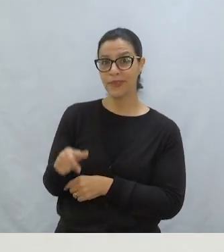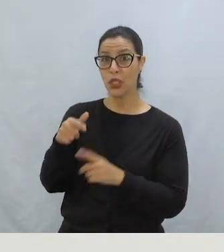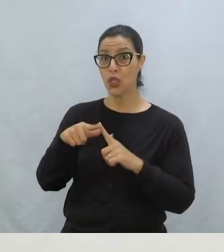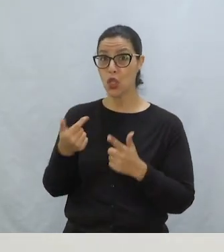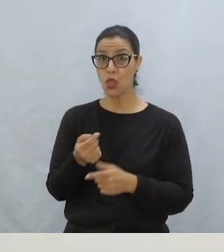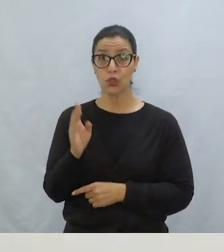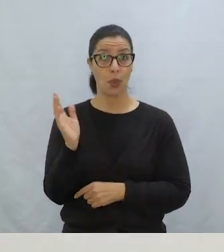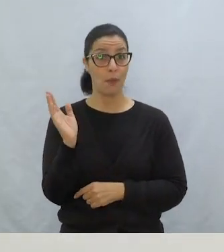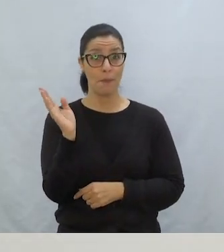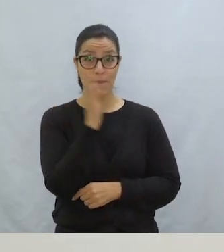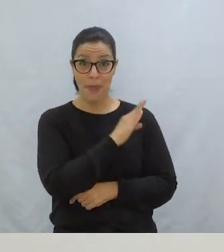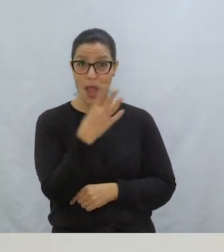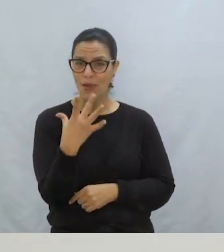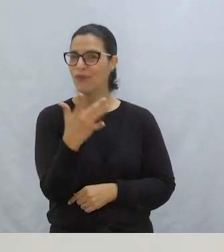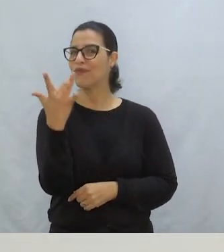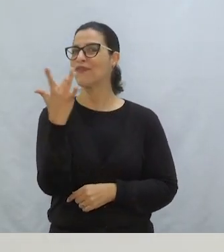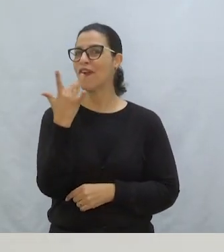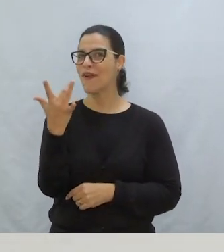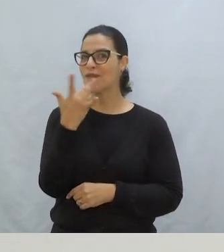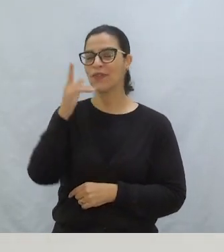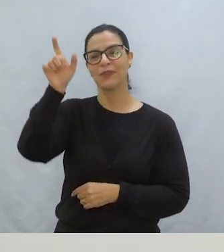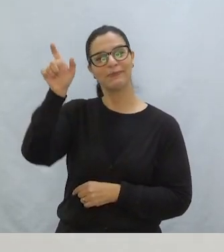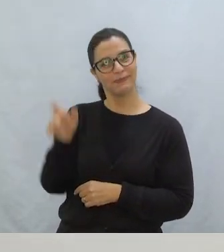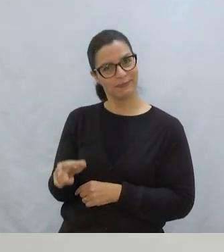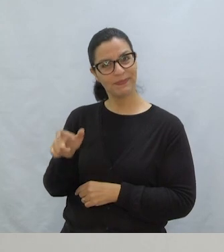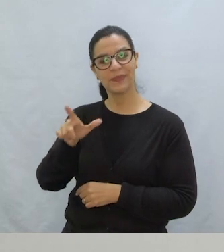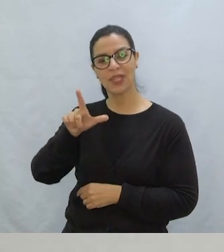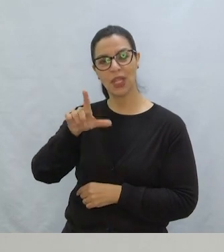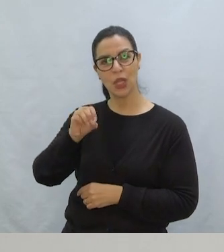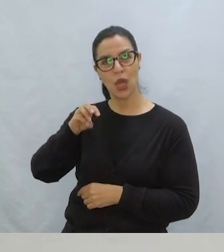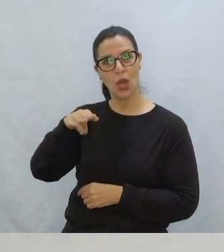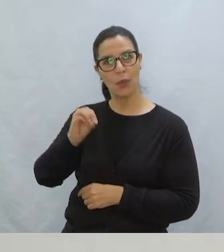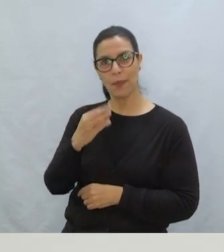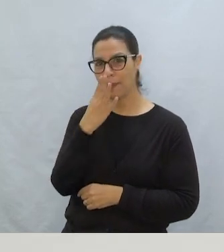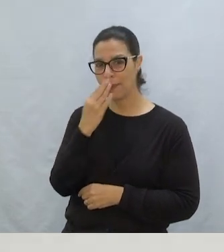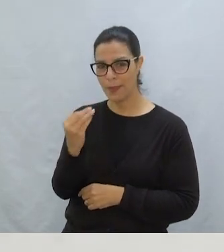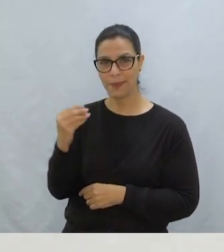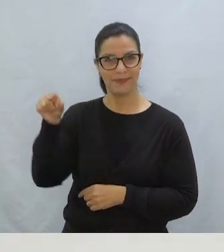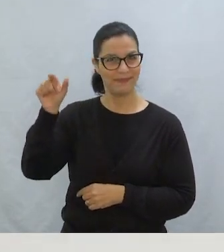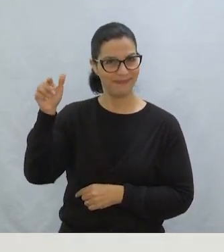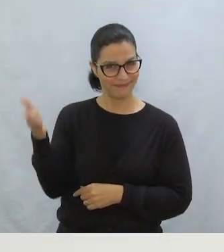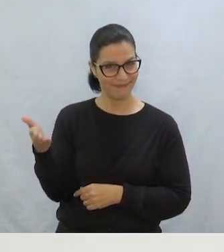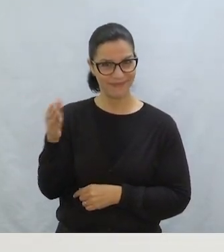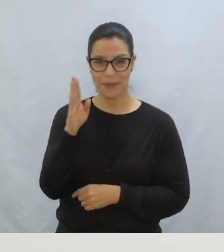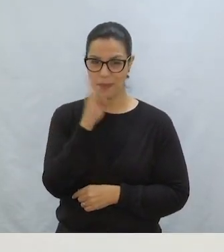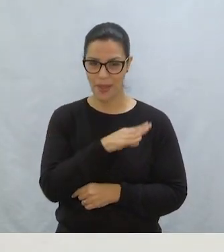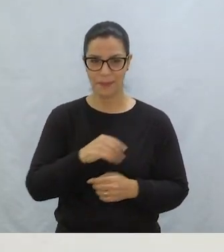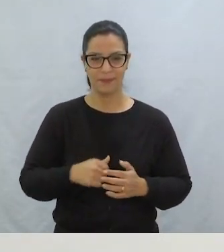para o nosso vilão favorito O lobo mau